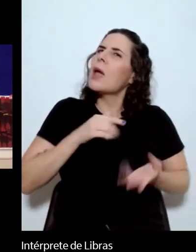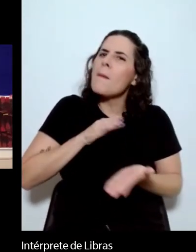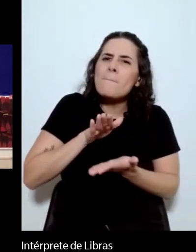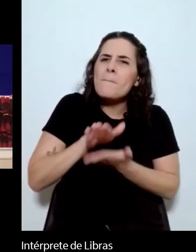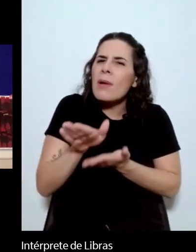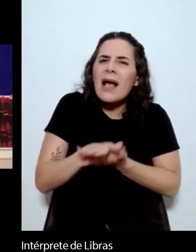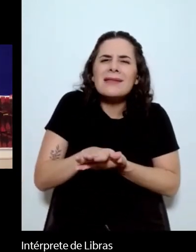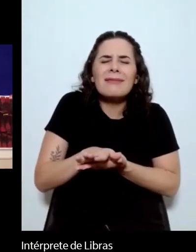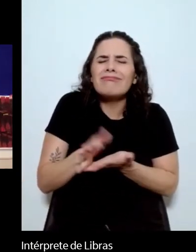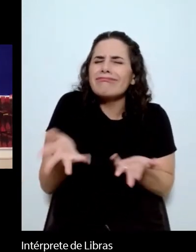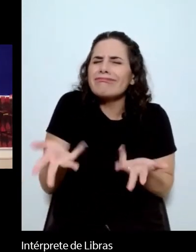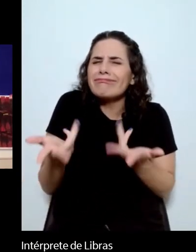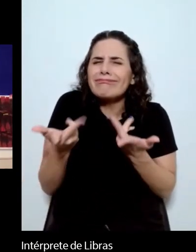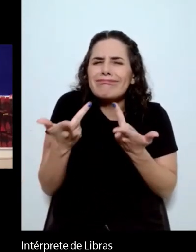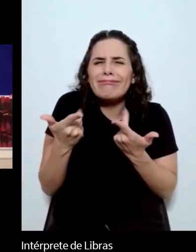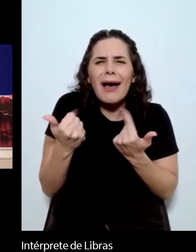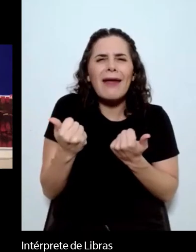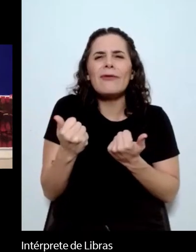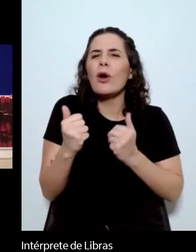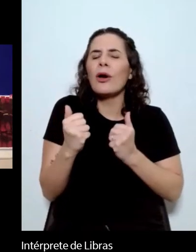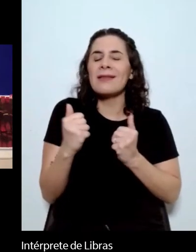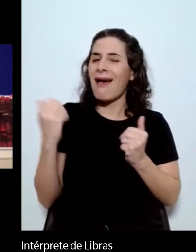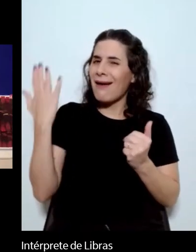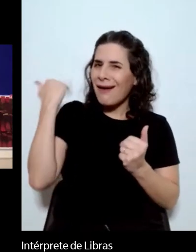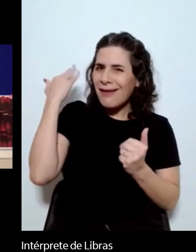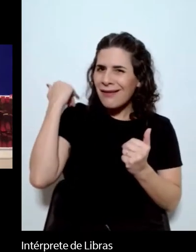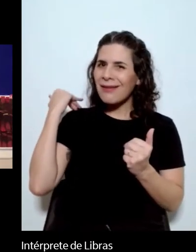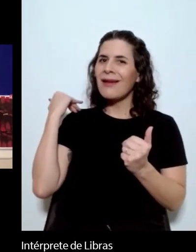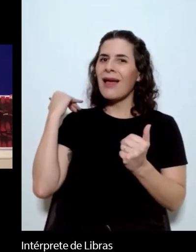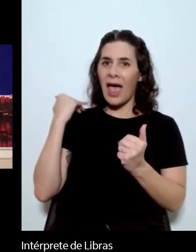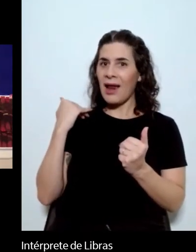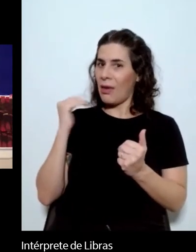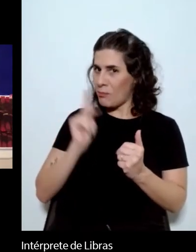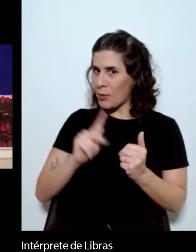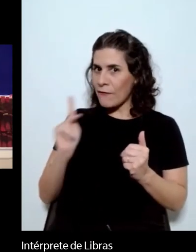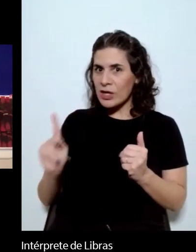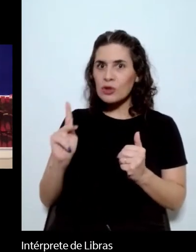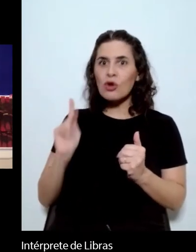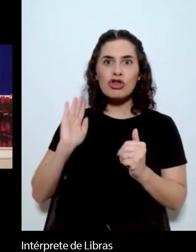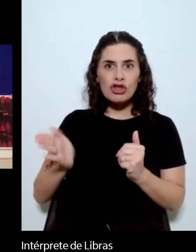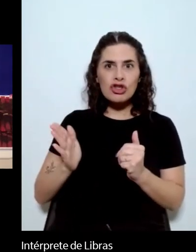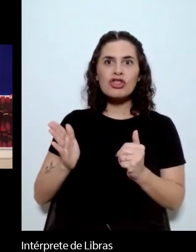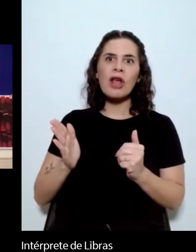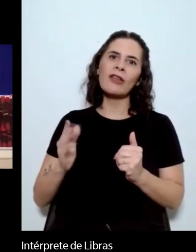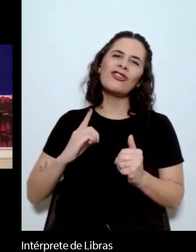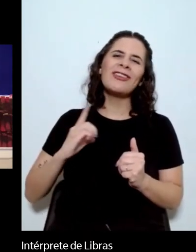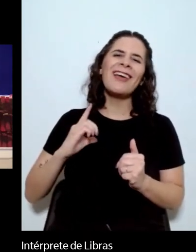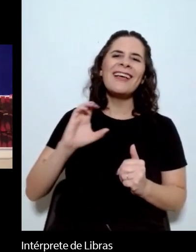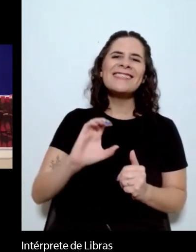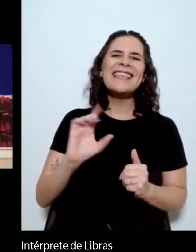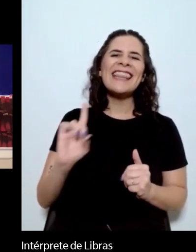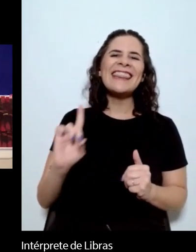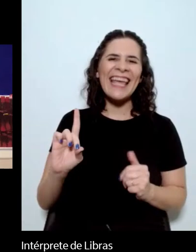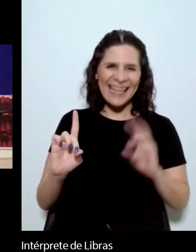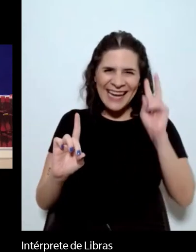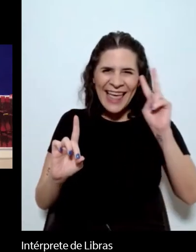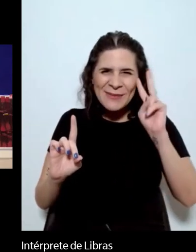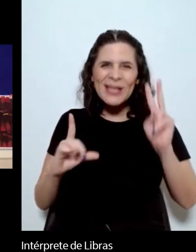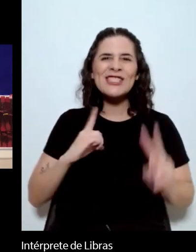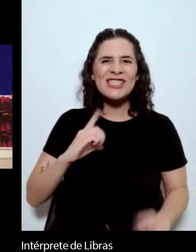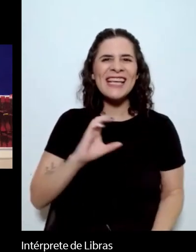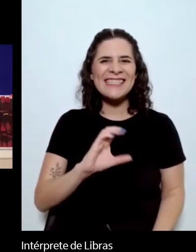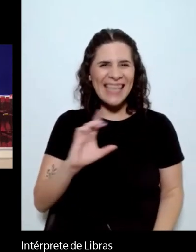que é uma compilação na época em que o professor David Jackson e que ainda havia Cederone, não é verdade? Nessa época em que ainda havia